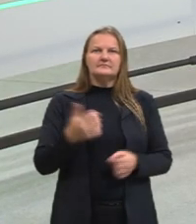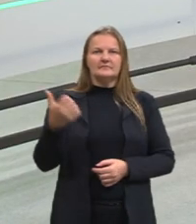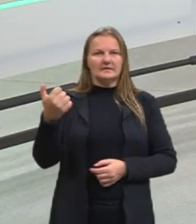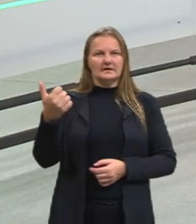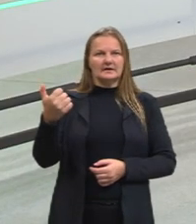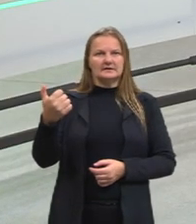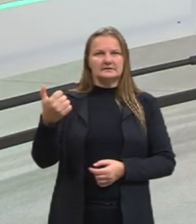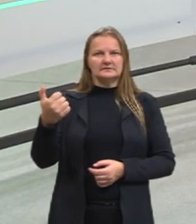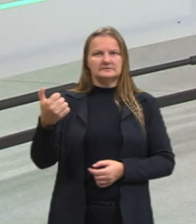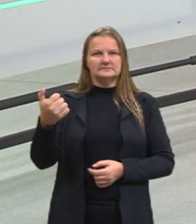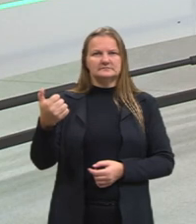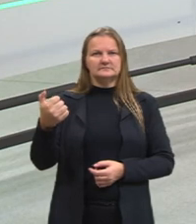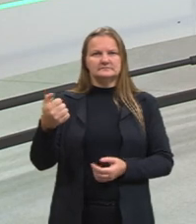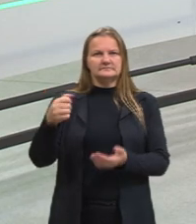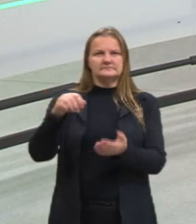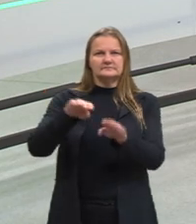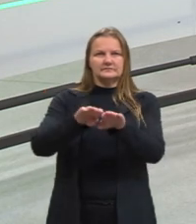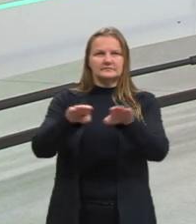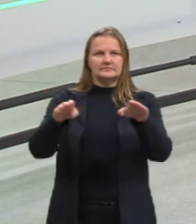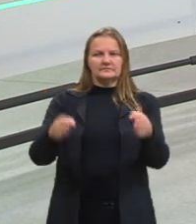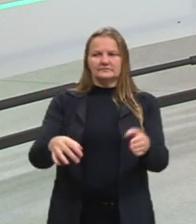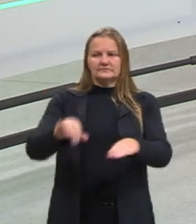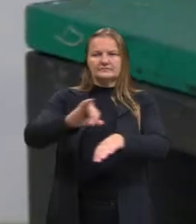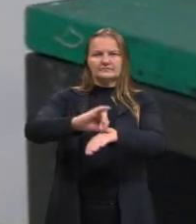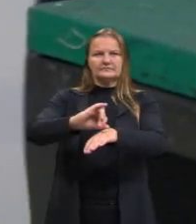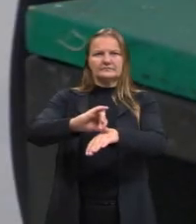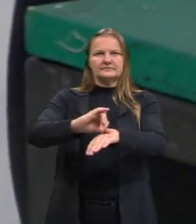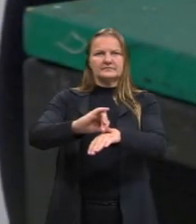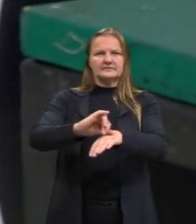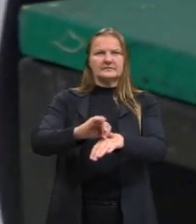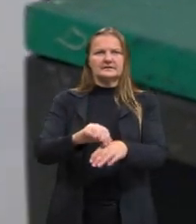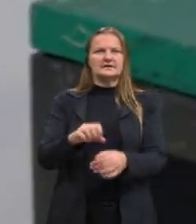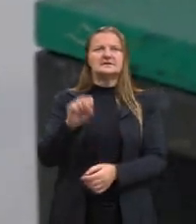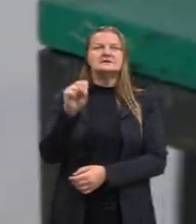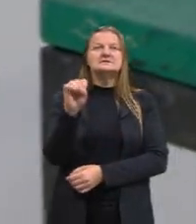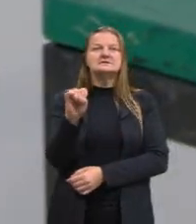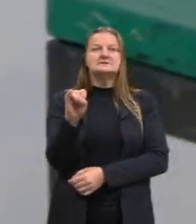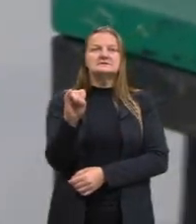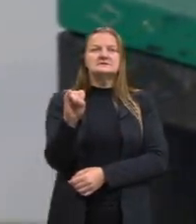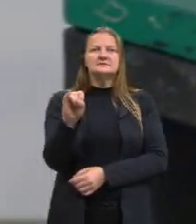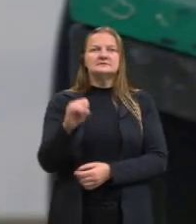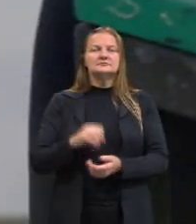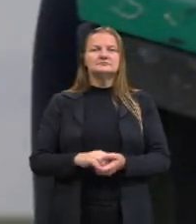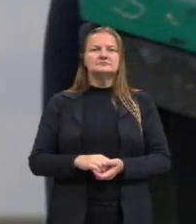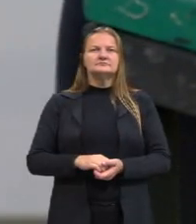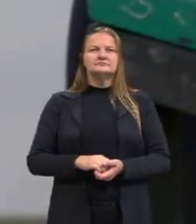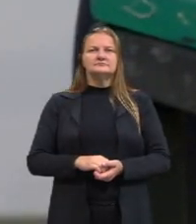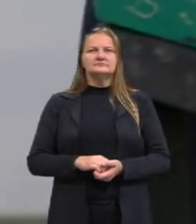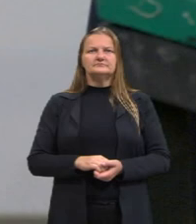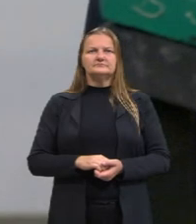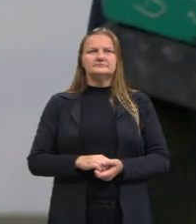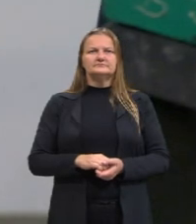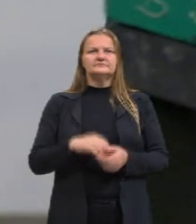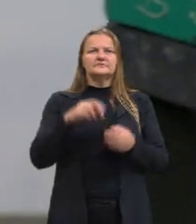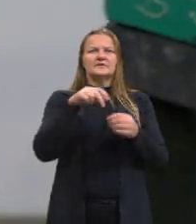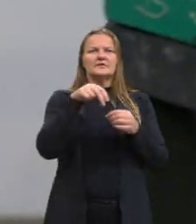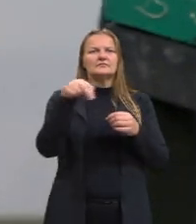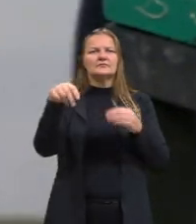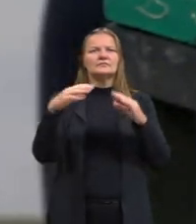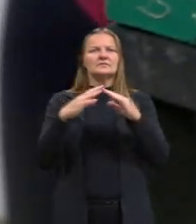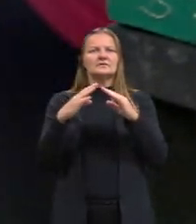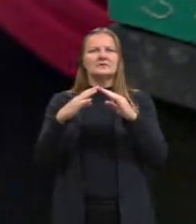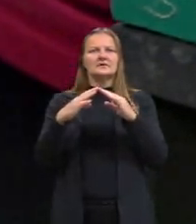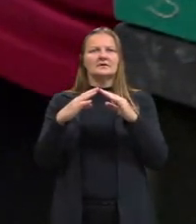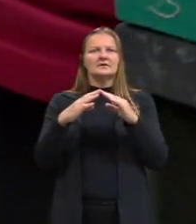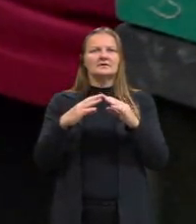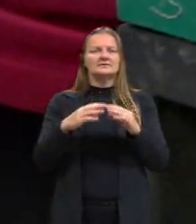em cima da mesa, a vai olhar para ela agora. E se a gente deixar essa caneta aqui? Aí eu for embora, vou para a minha casa, o